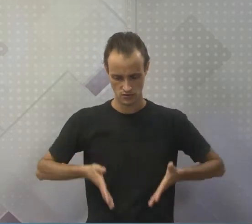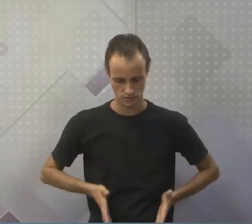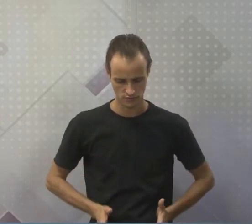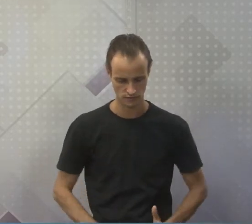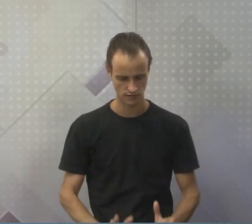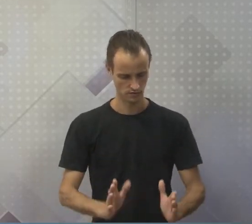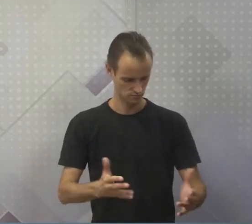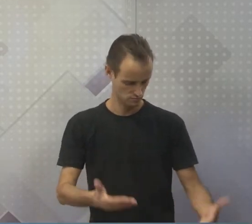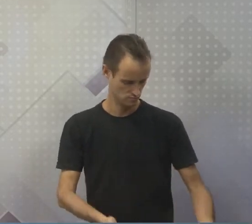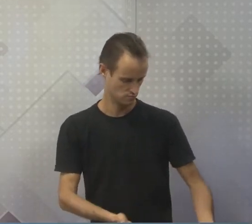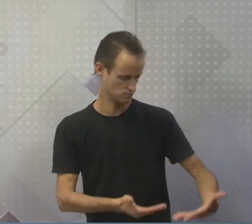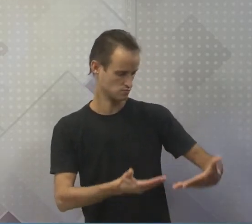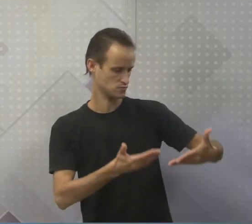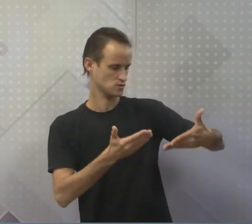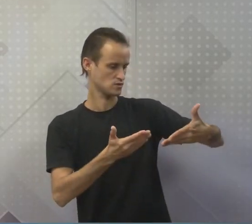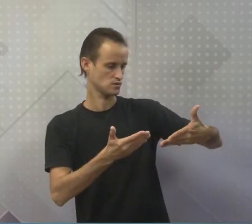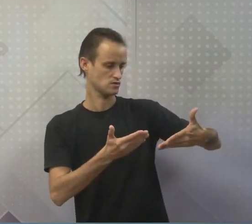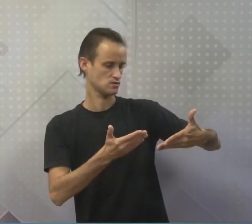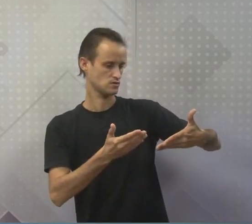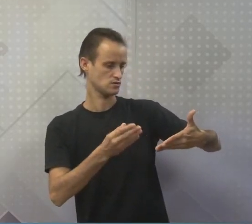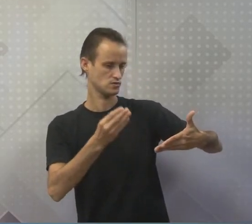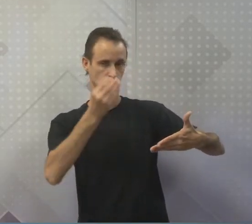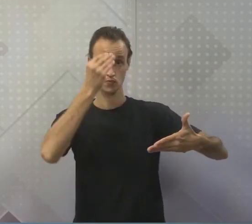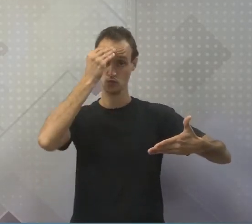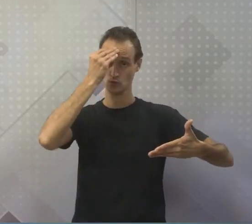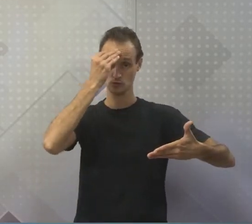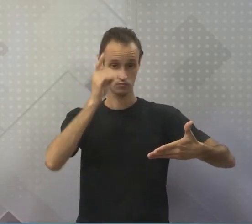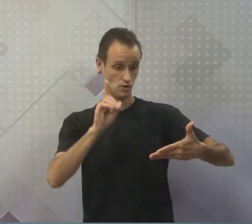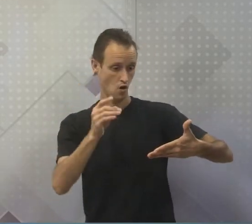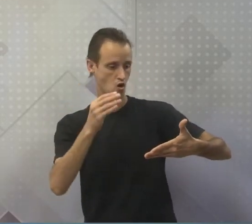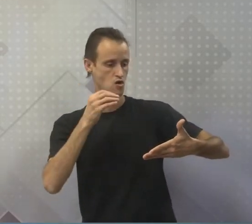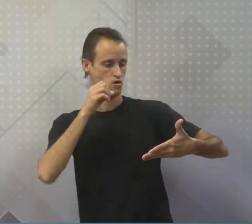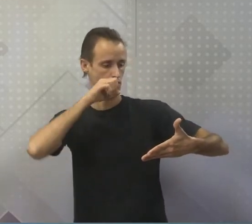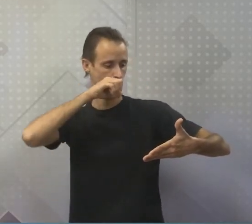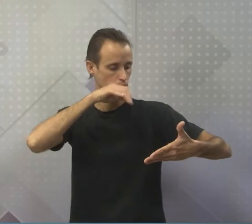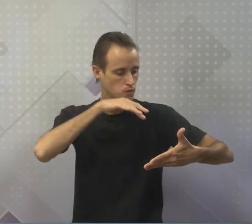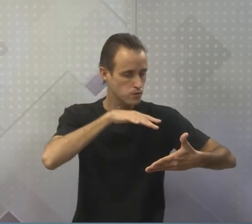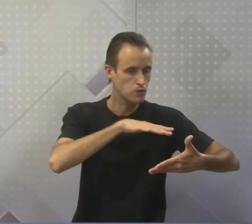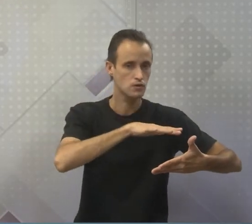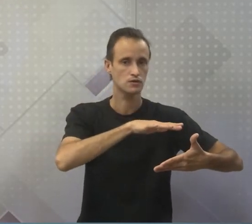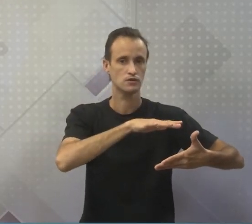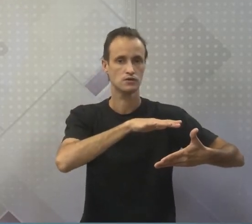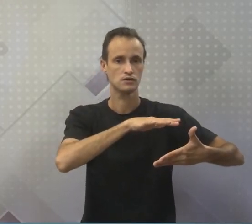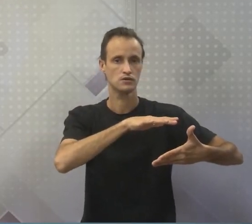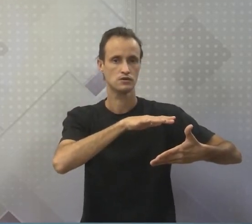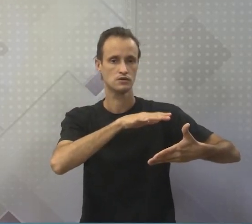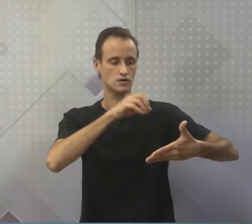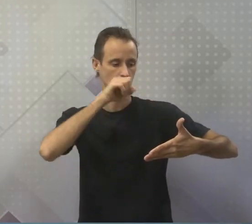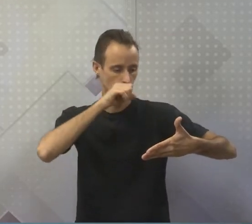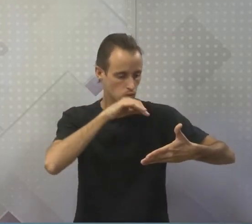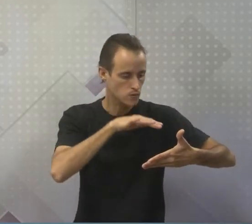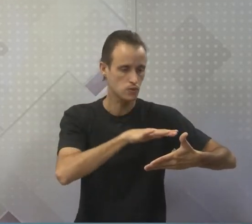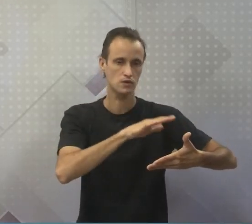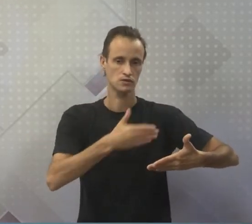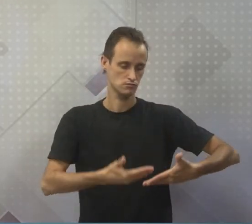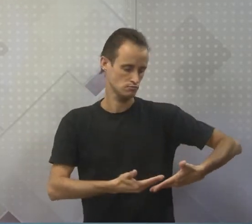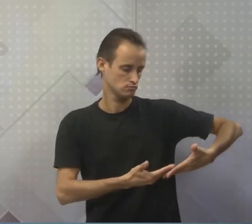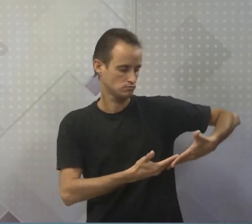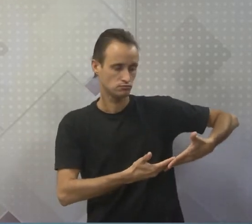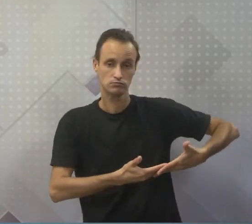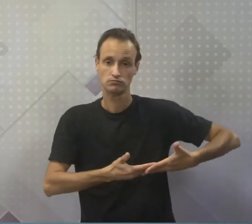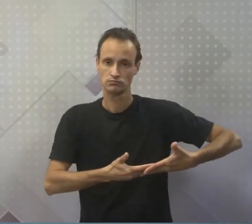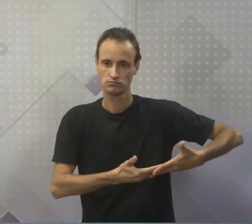ele, ao invés de oscular, ou seja, dá um beijo na testa, ele coloca o ar do corpo, não é?